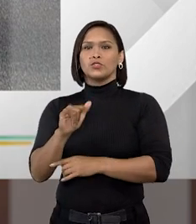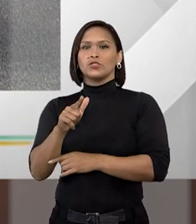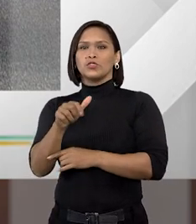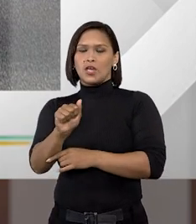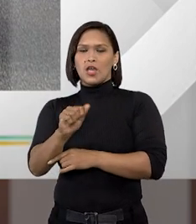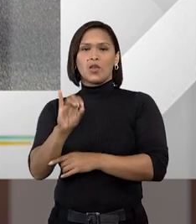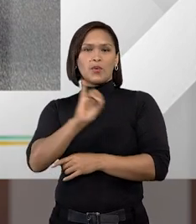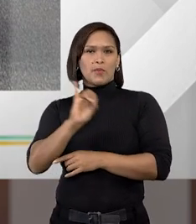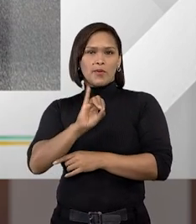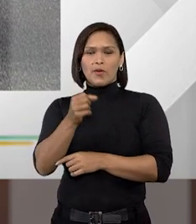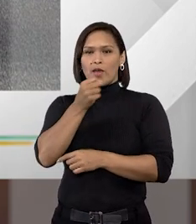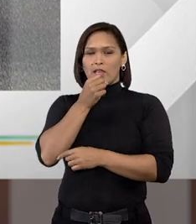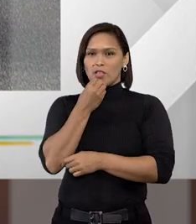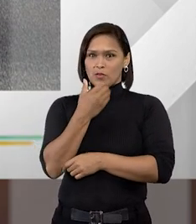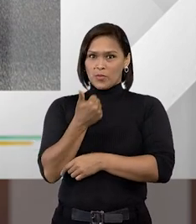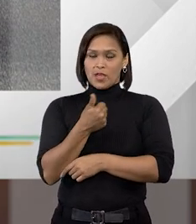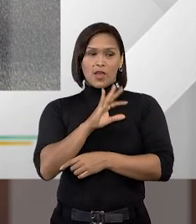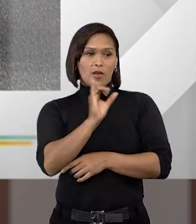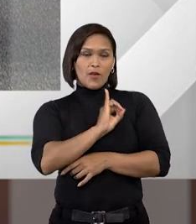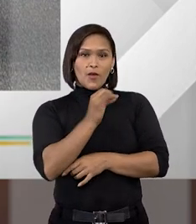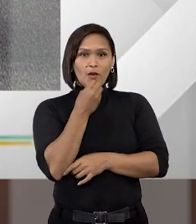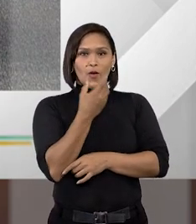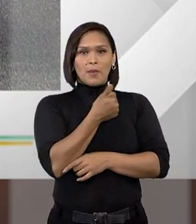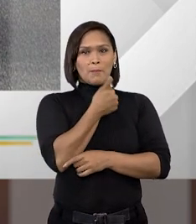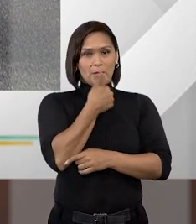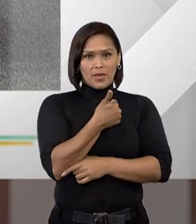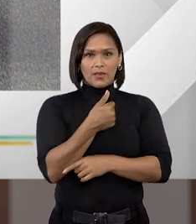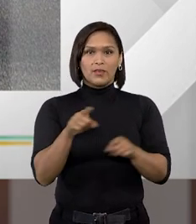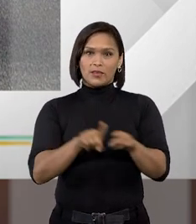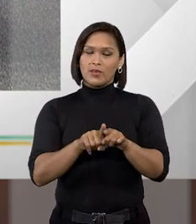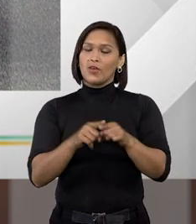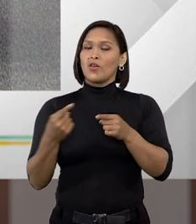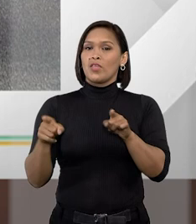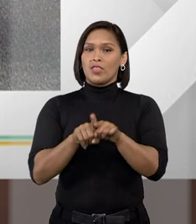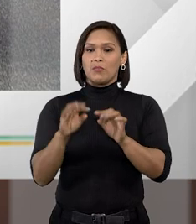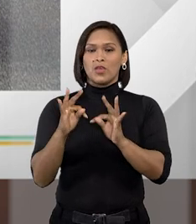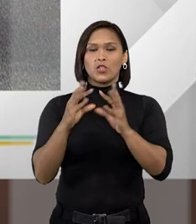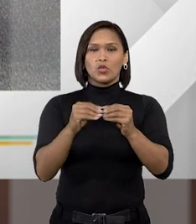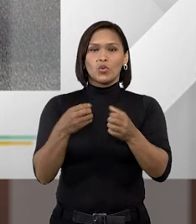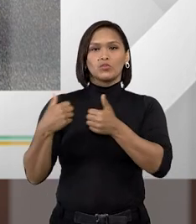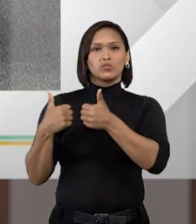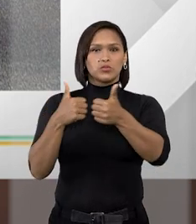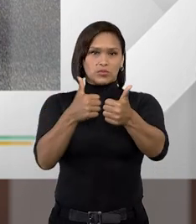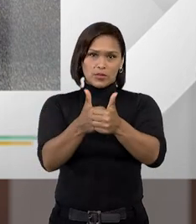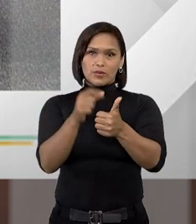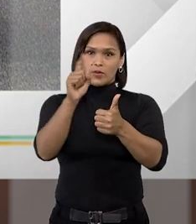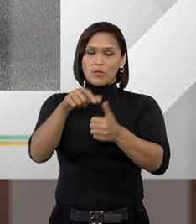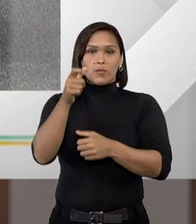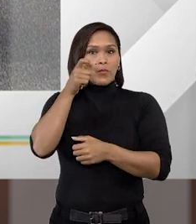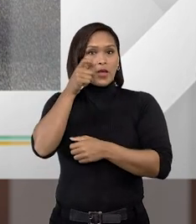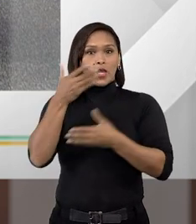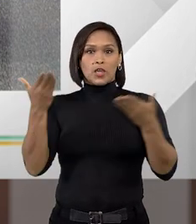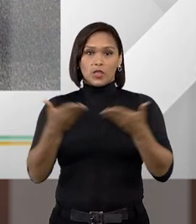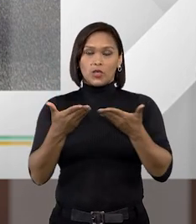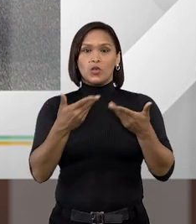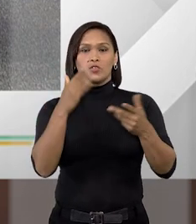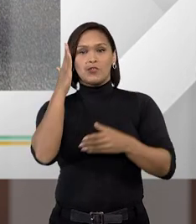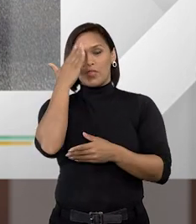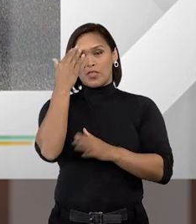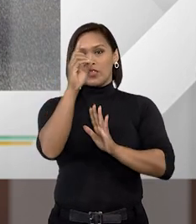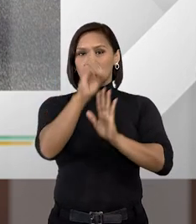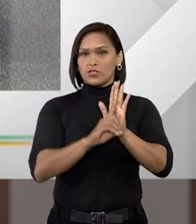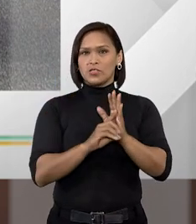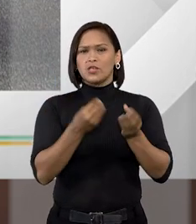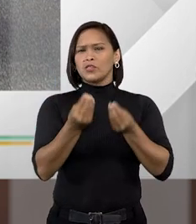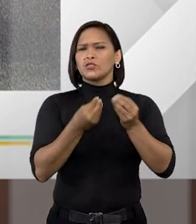Gomidi. Oi, Tiago, tudo bom? Olá, Fátima, tudo bem? Olá também a todos que nos acompanham. E hoje nós vamos entender